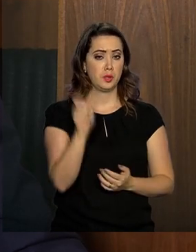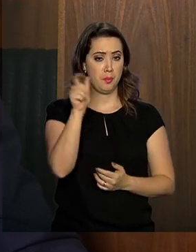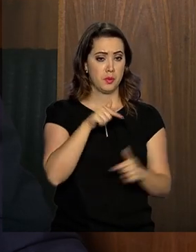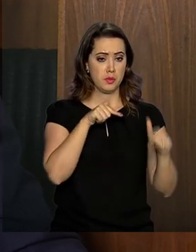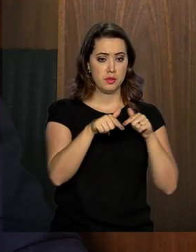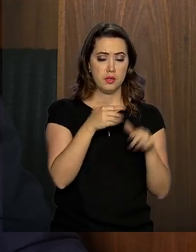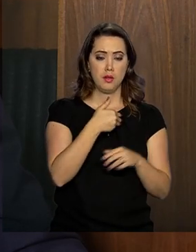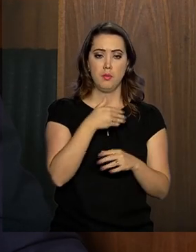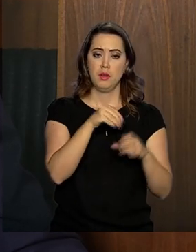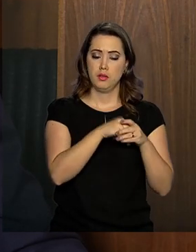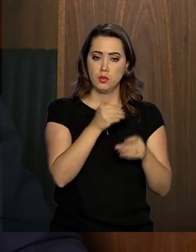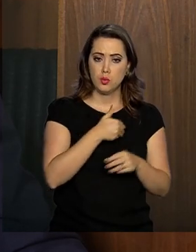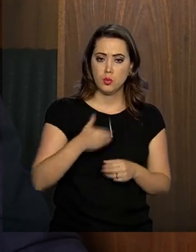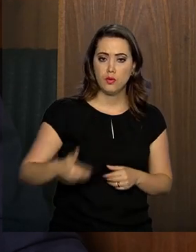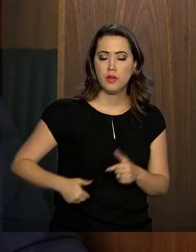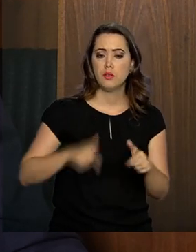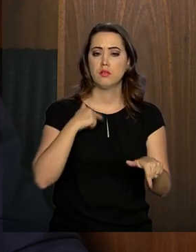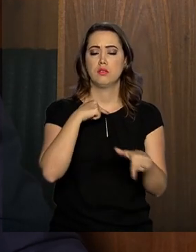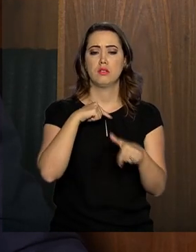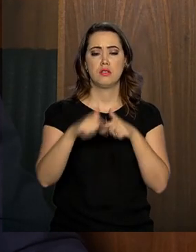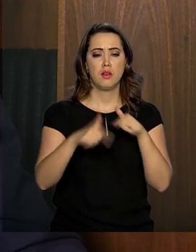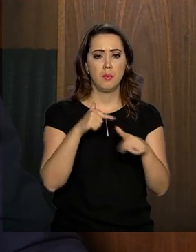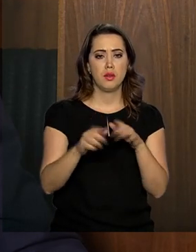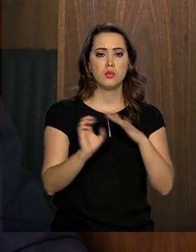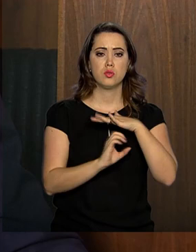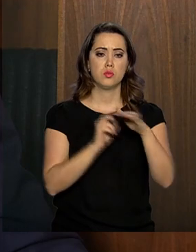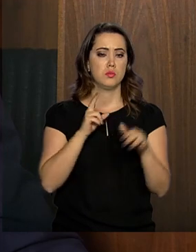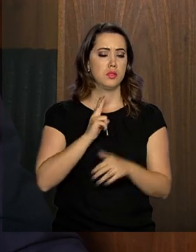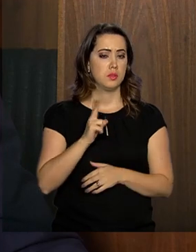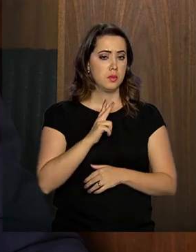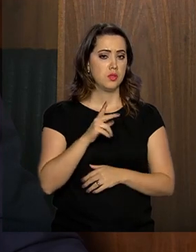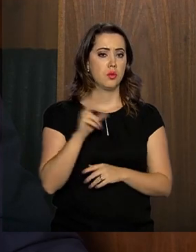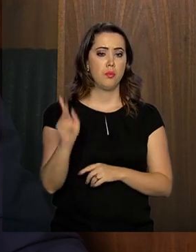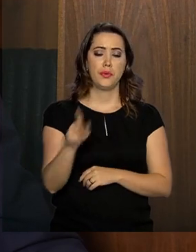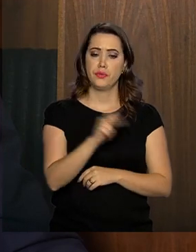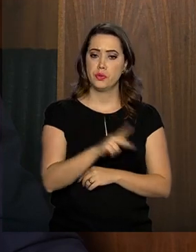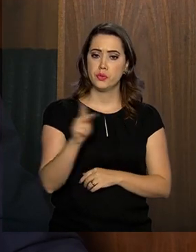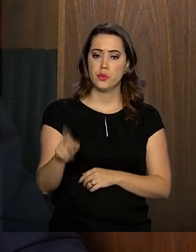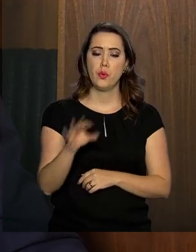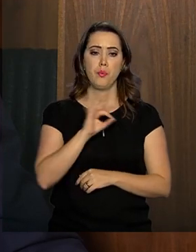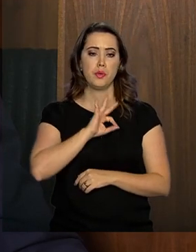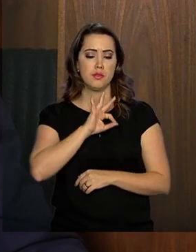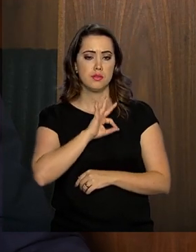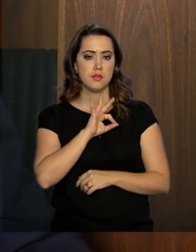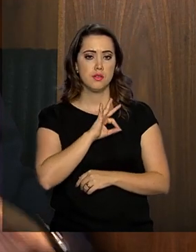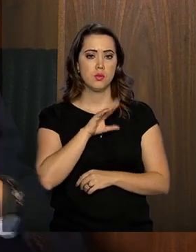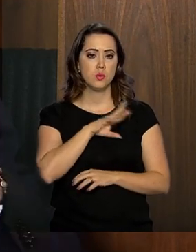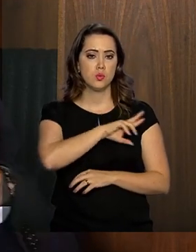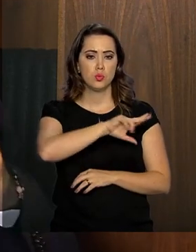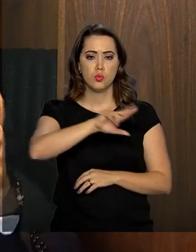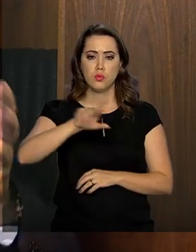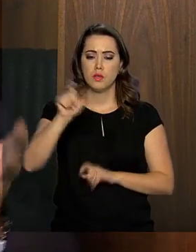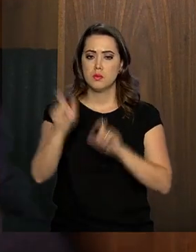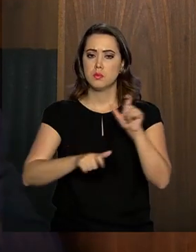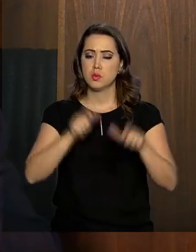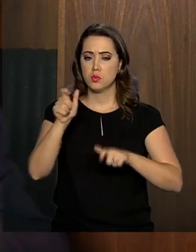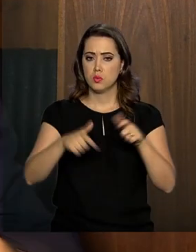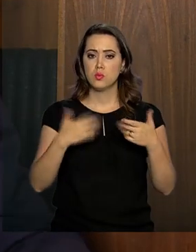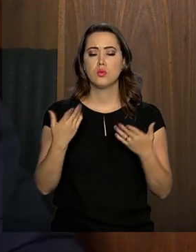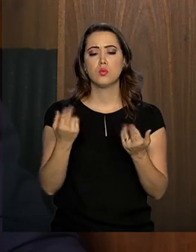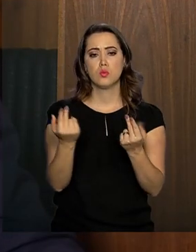funcionários públicos, trabalhadores privados, professores, policiais, enfim. Todos